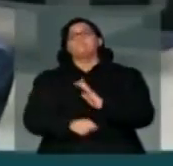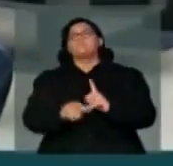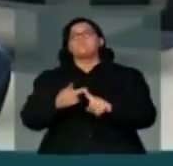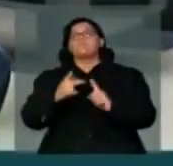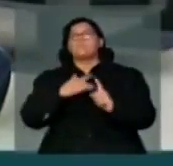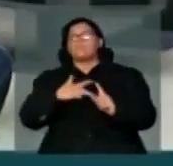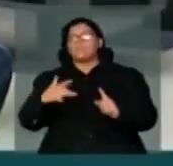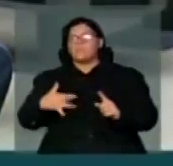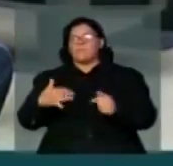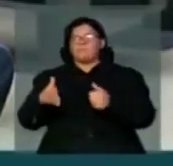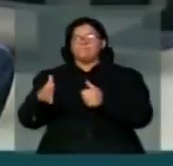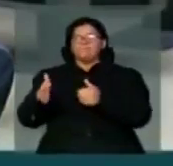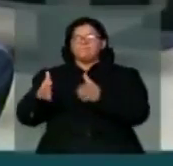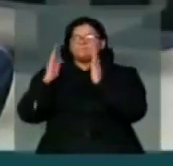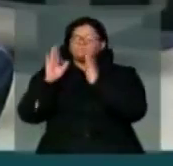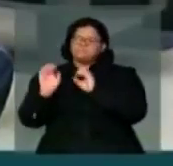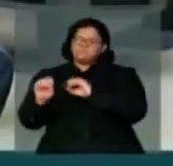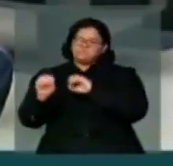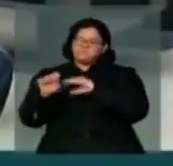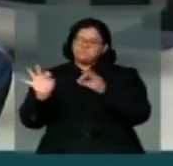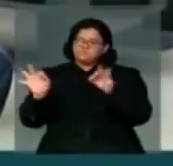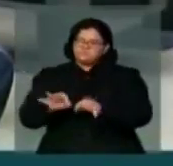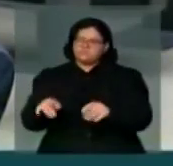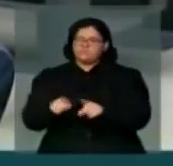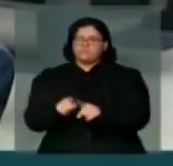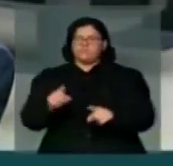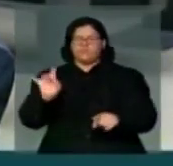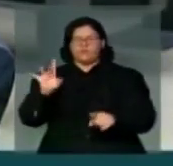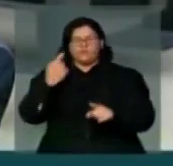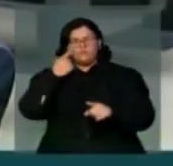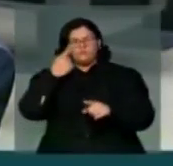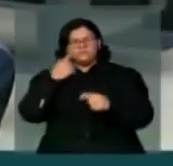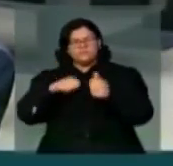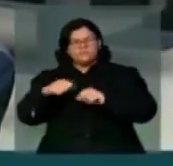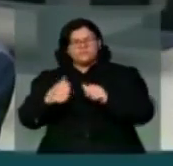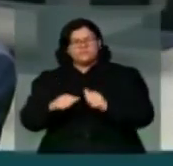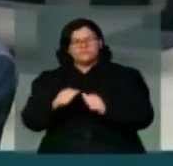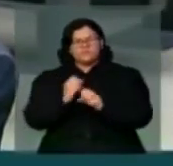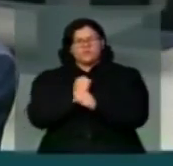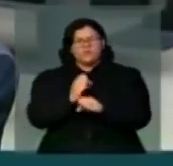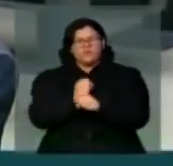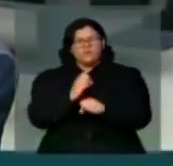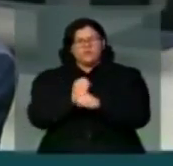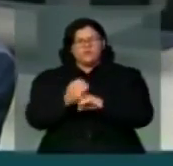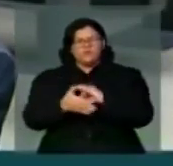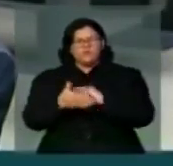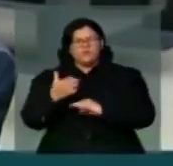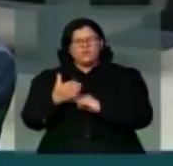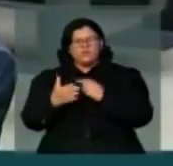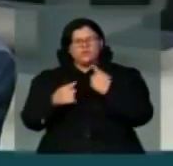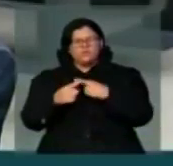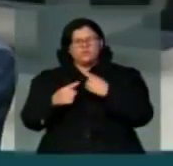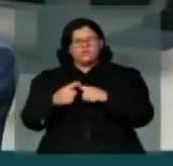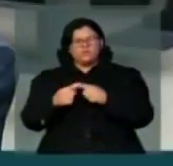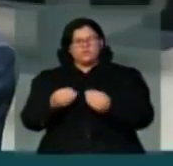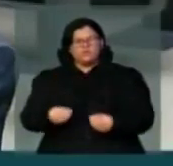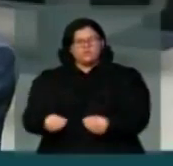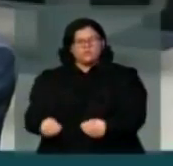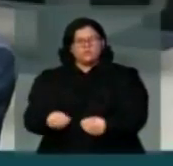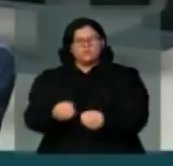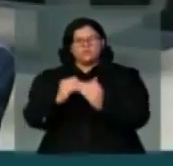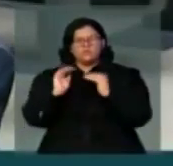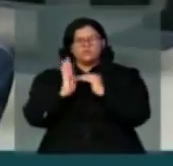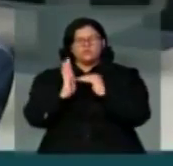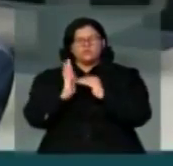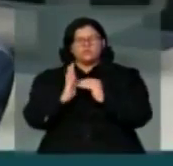educação. E é só verificar o orçamento, porque o relatório do próprio Procurador-Geral da República entregou ao Senado, onde